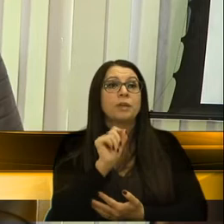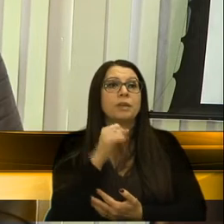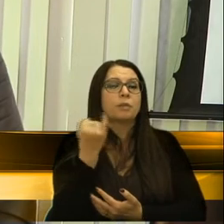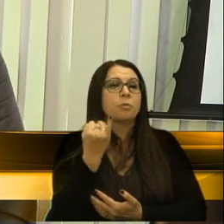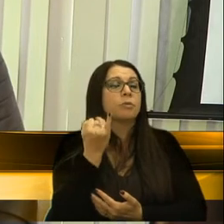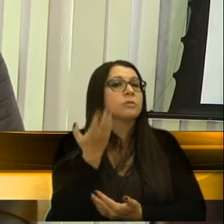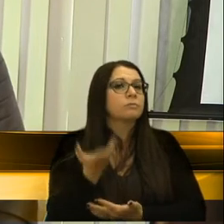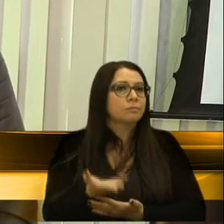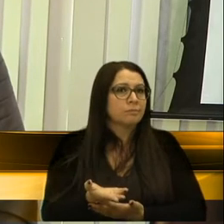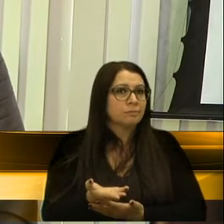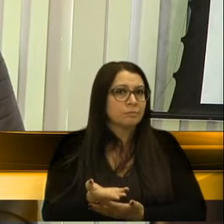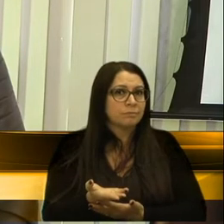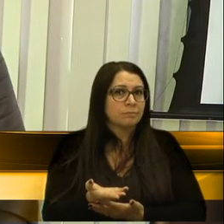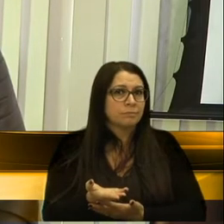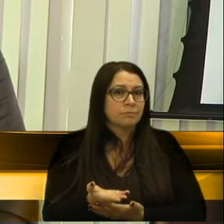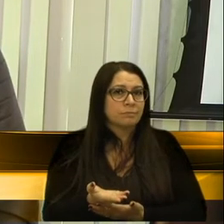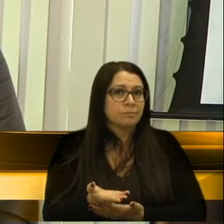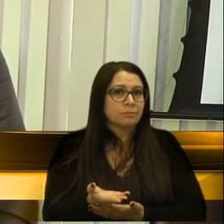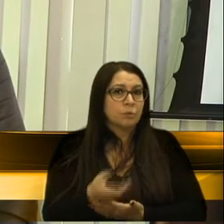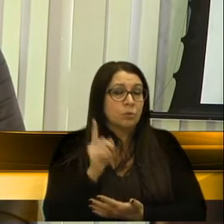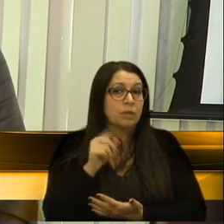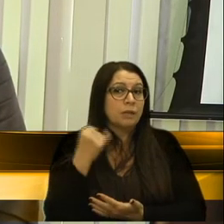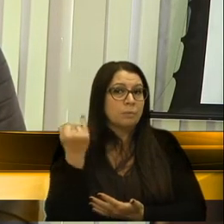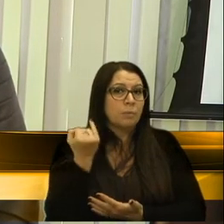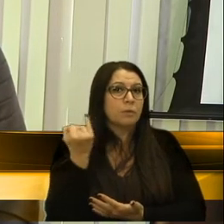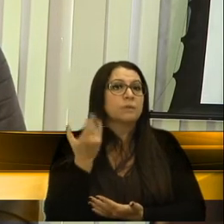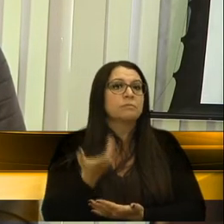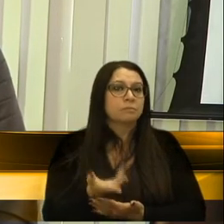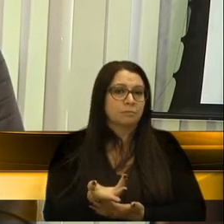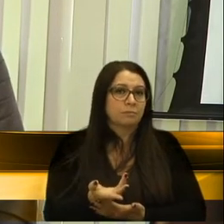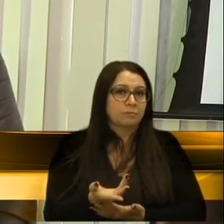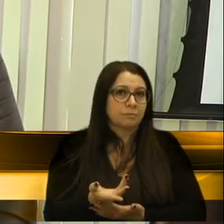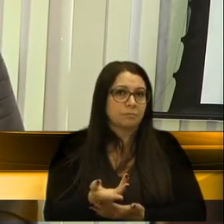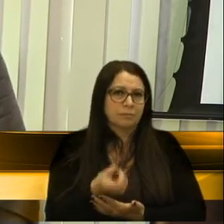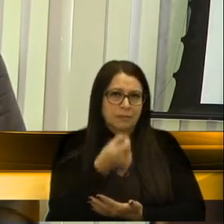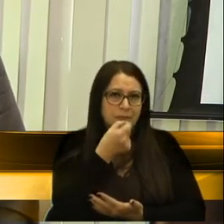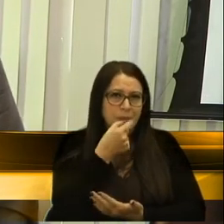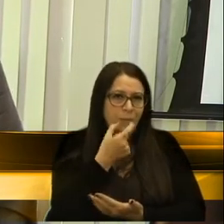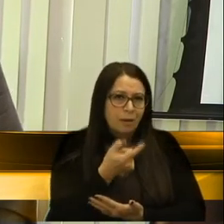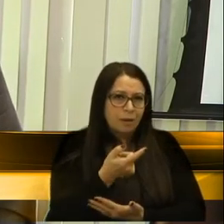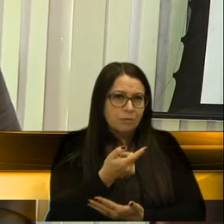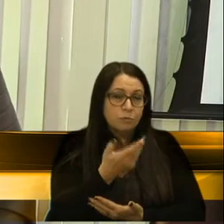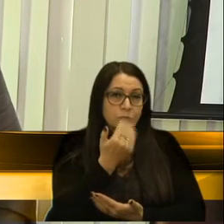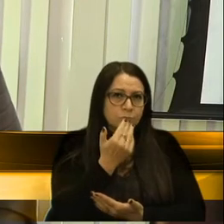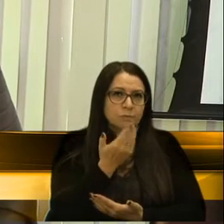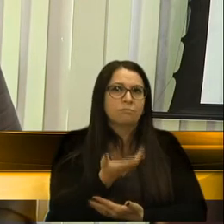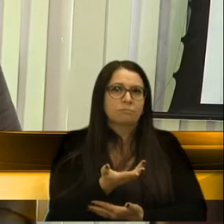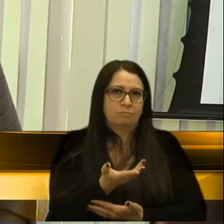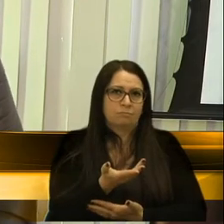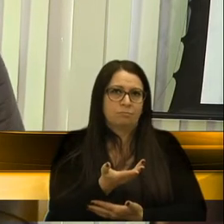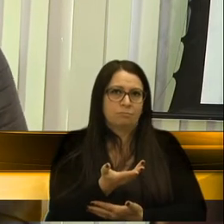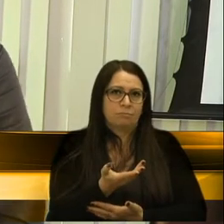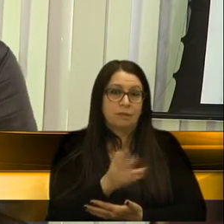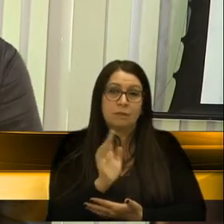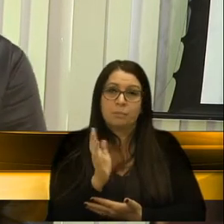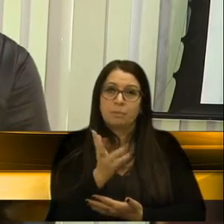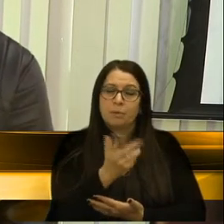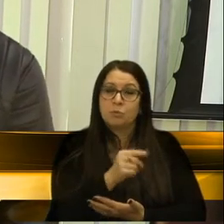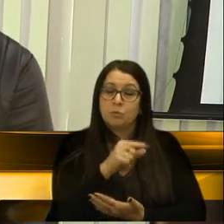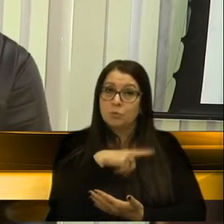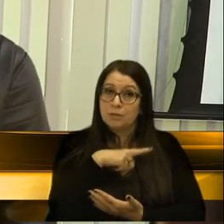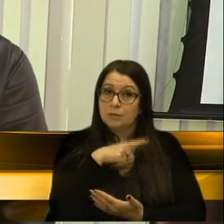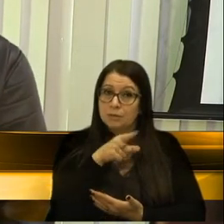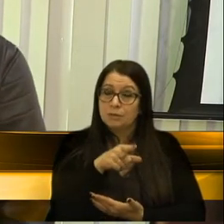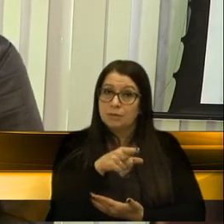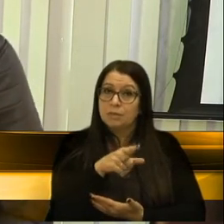essencial? O que é essencial? Remédio e alimentação. Mas para você obter isso aí,